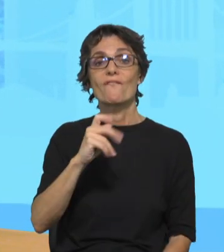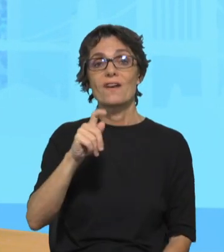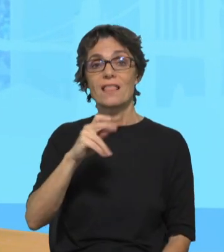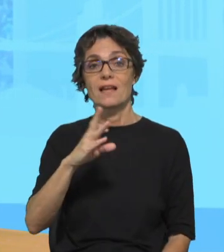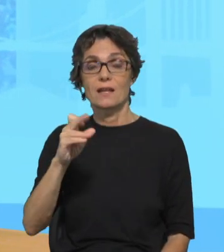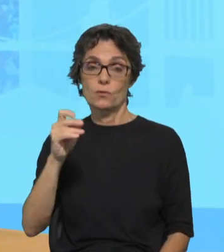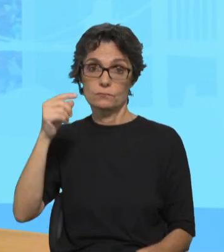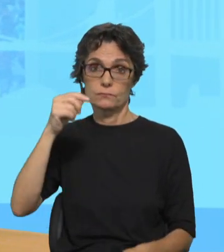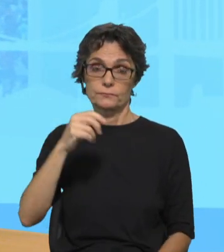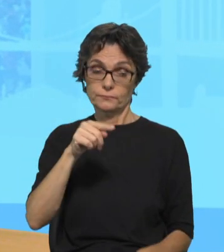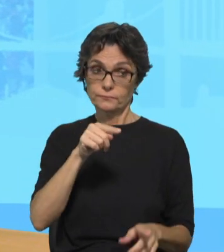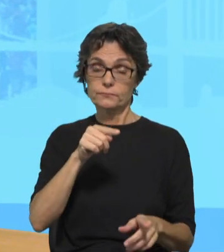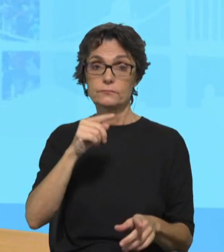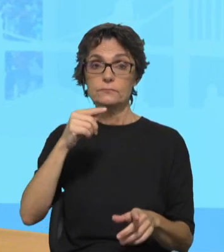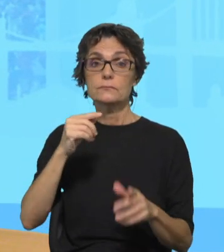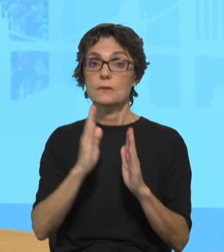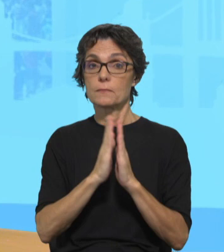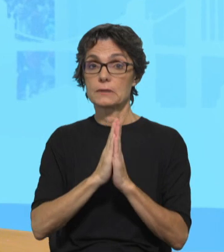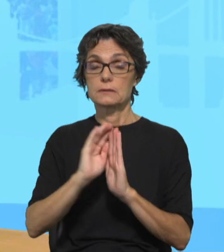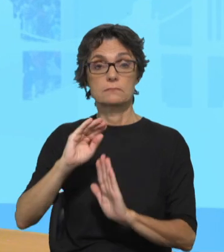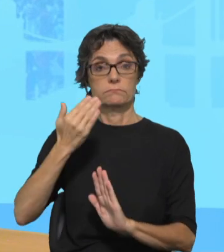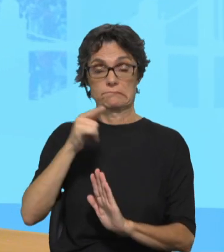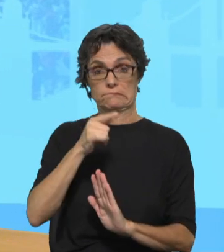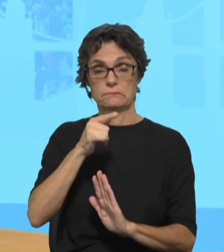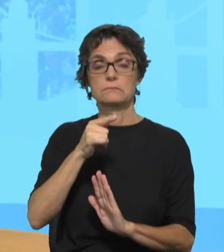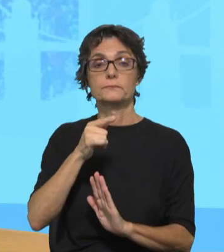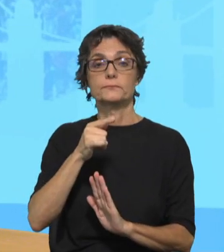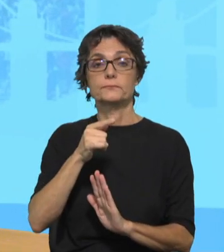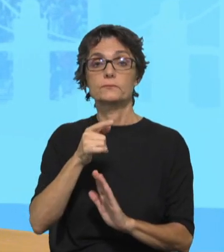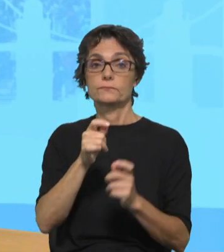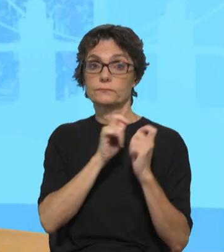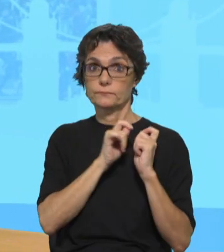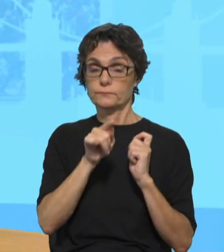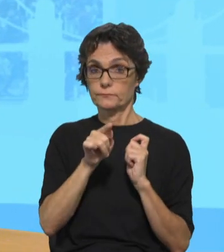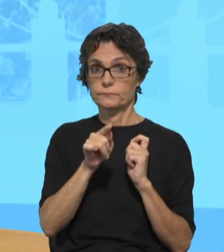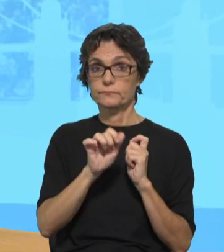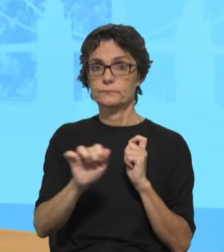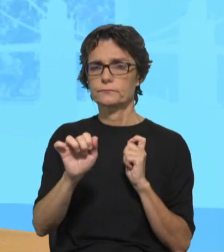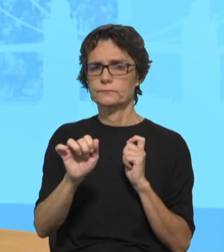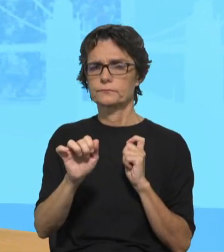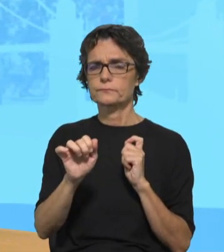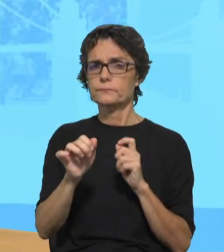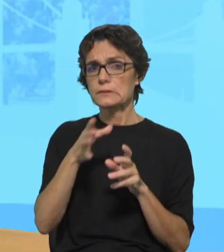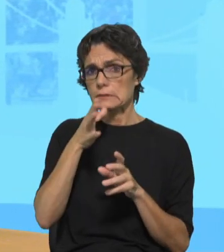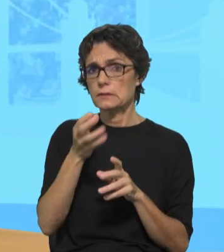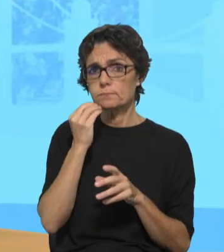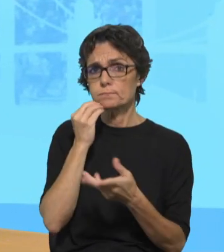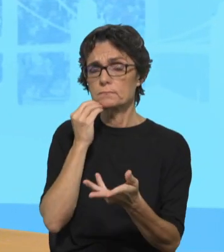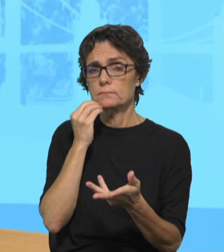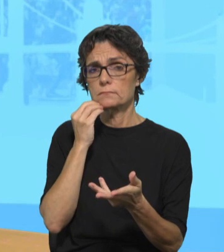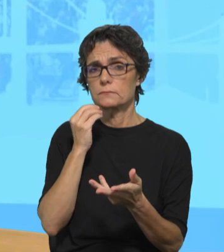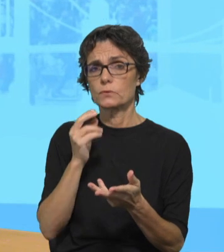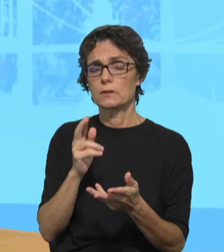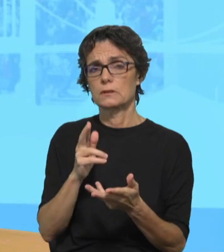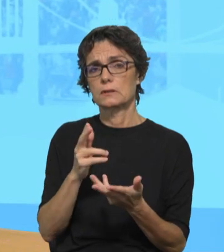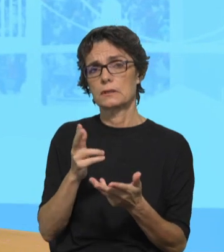Juventude, também, nesta dimensão, que com toda esta experiência perdeu-se um bocadinho uma certa receio, uma certa vergonha de falar publicamente da